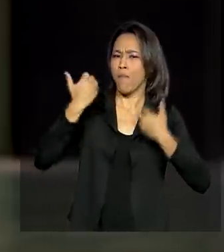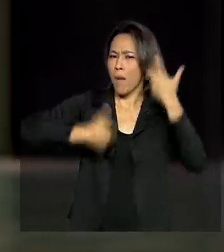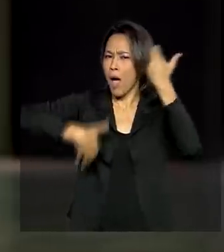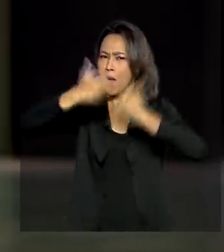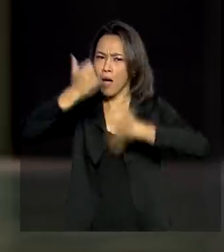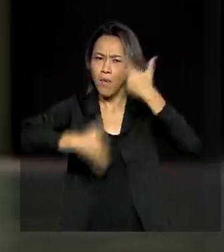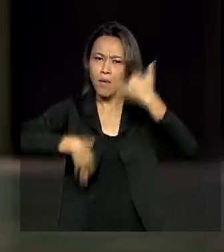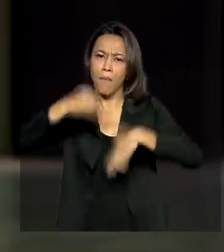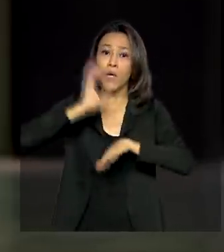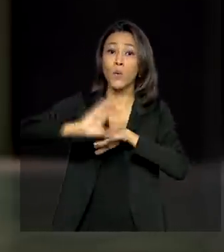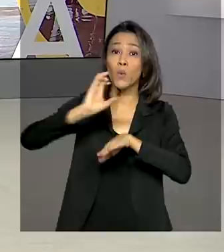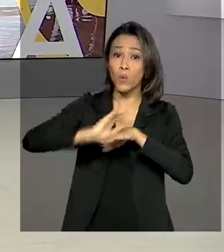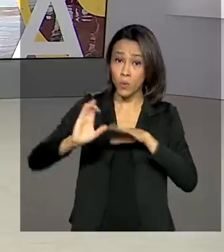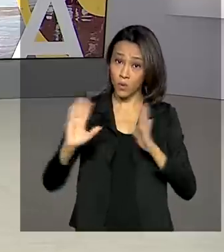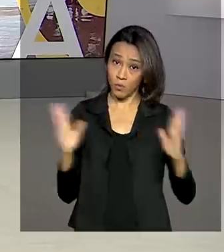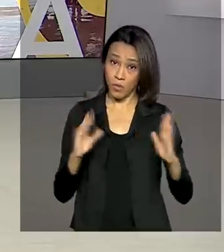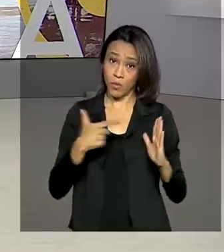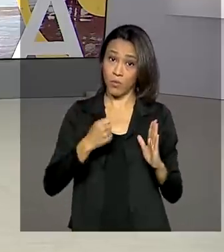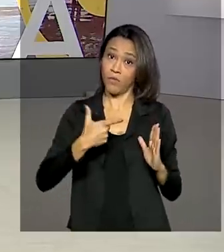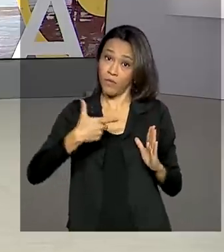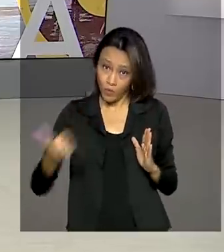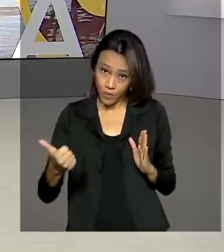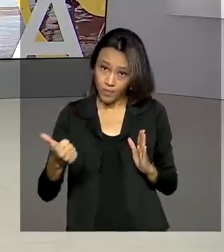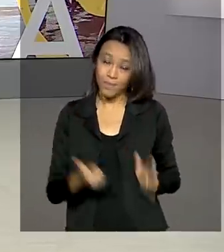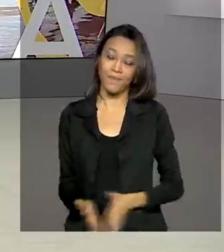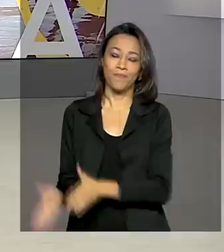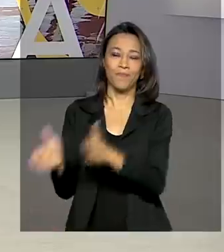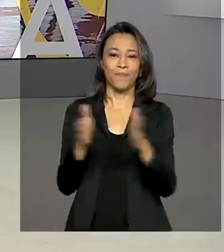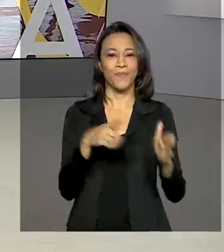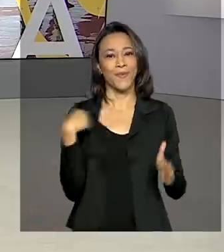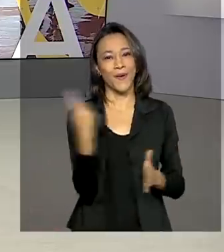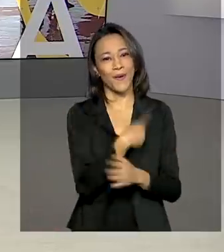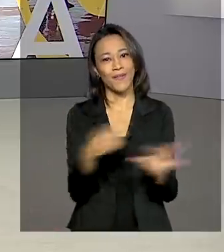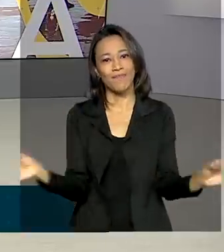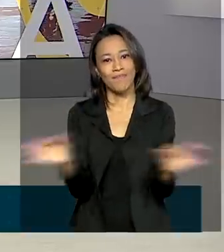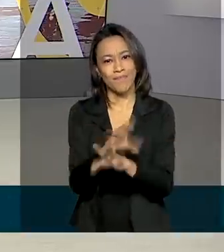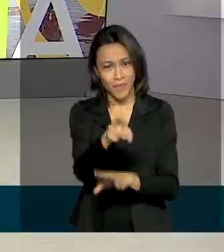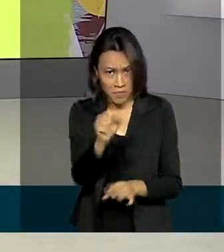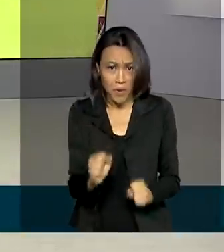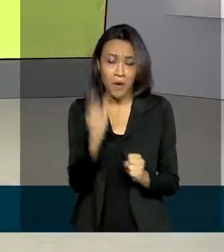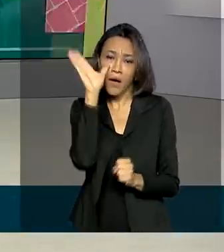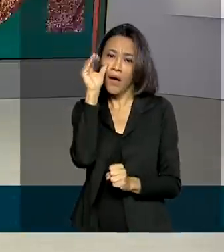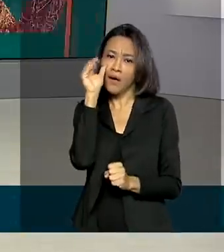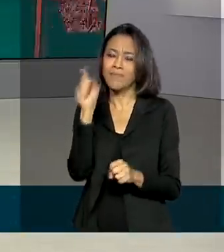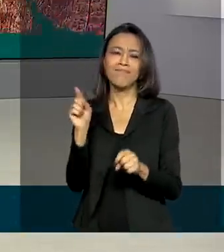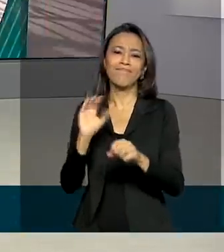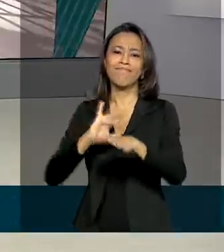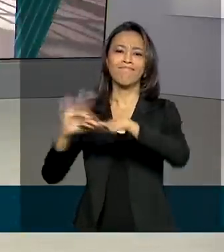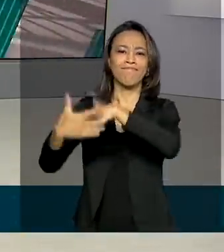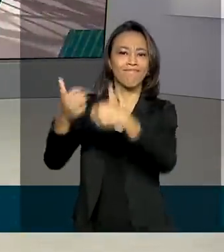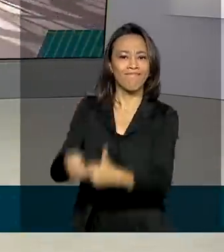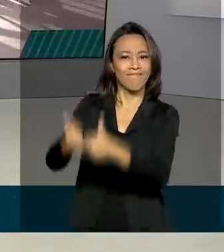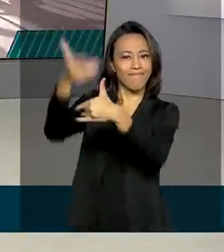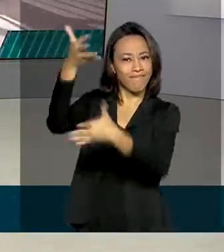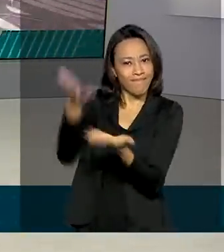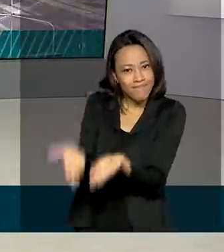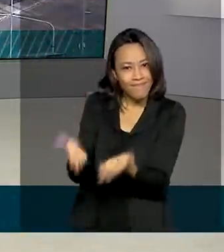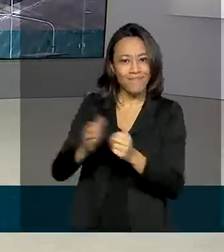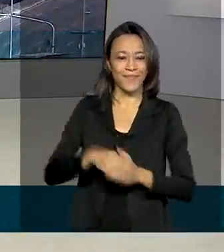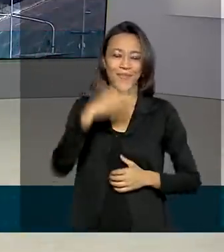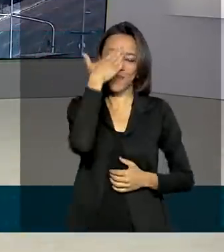em 2021. O Brasil em Dia termina aqui. Você pode nos acompanhar também pelas redes sociais.